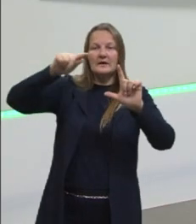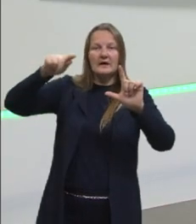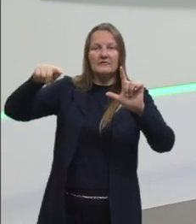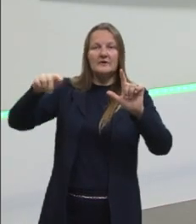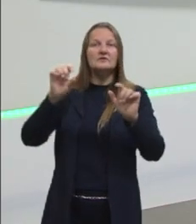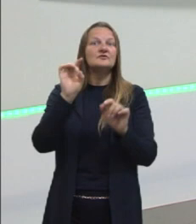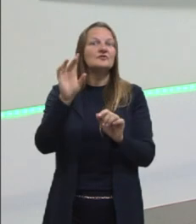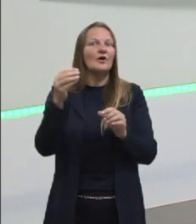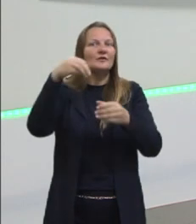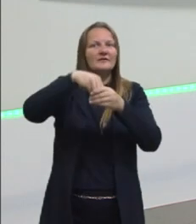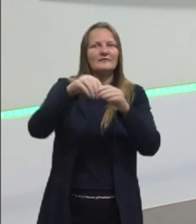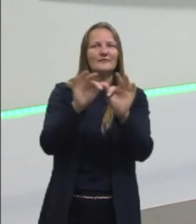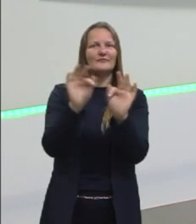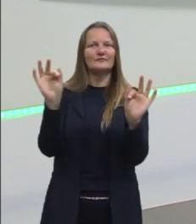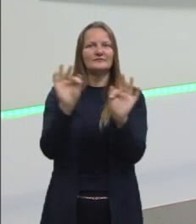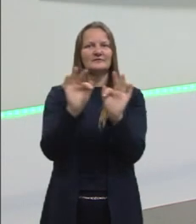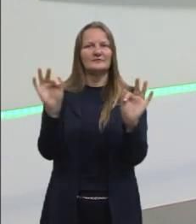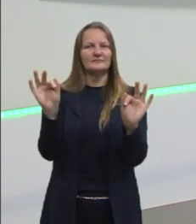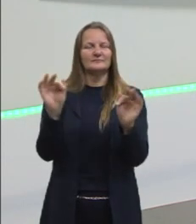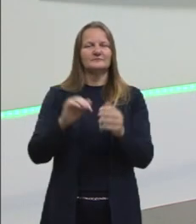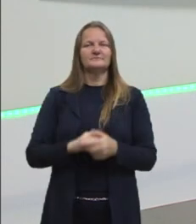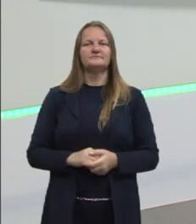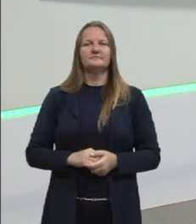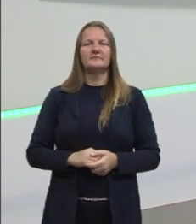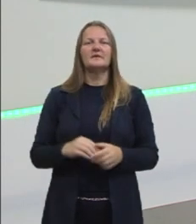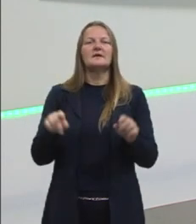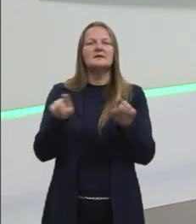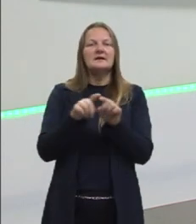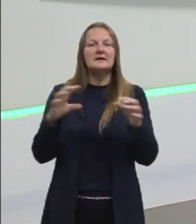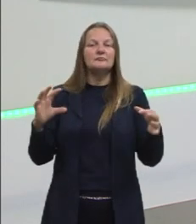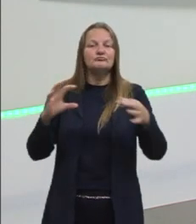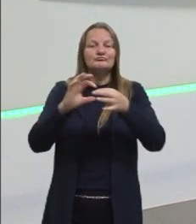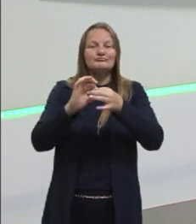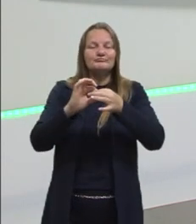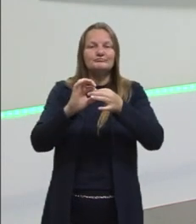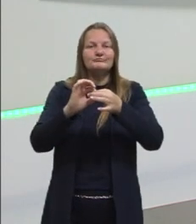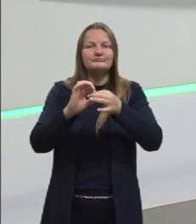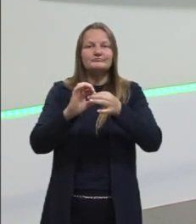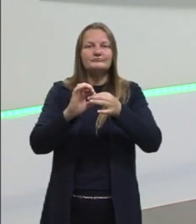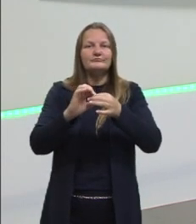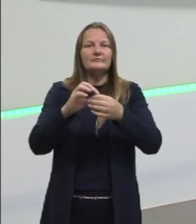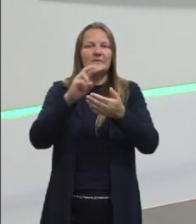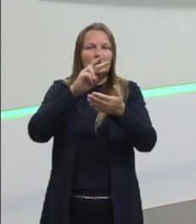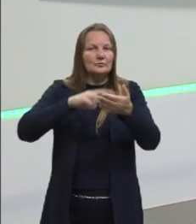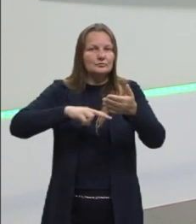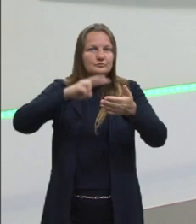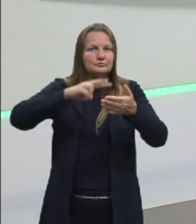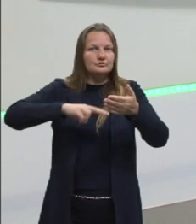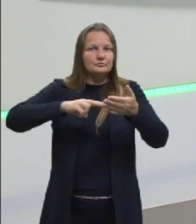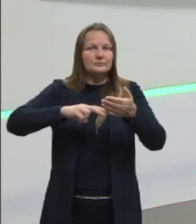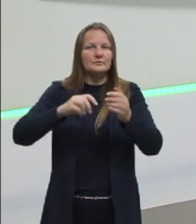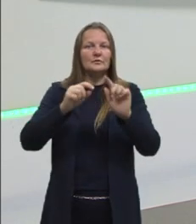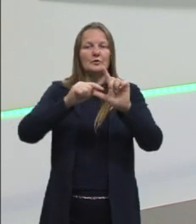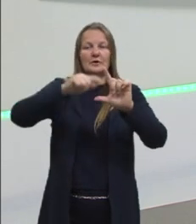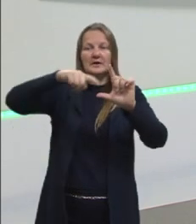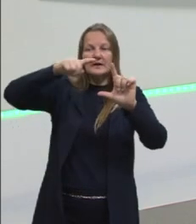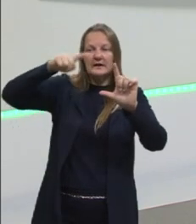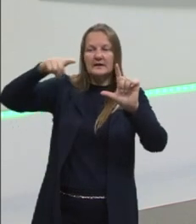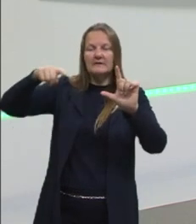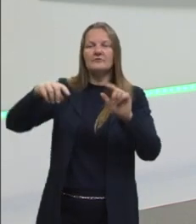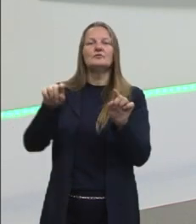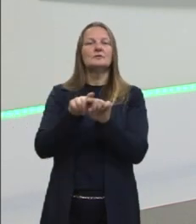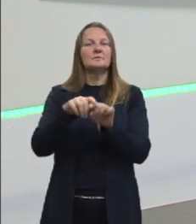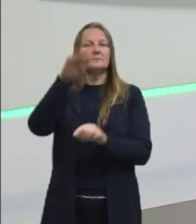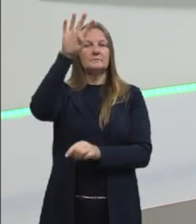somente relacionado com função, está muito relacionado com a interpretação de gráficos e tabelas